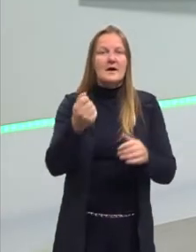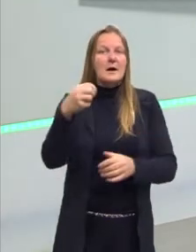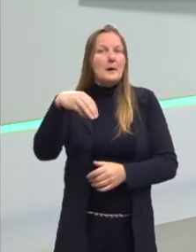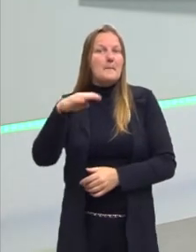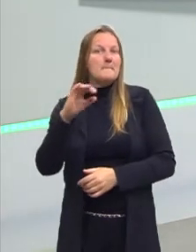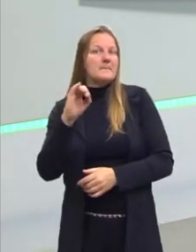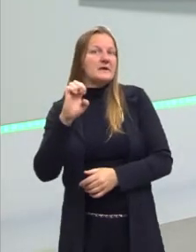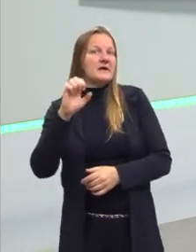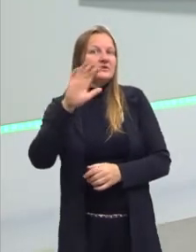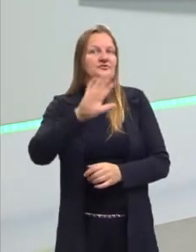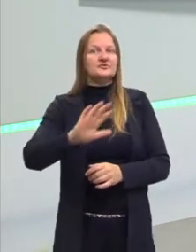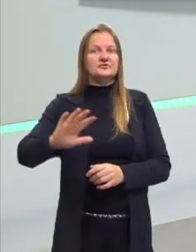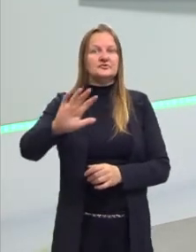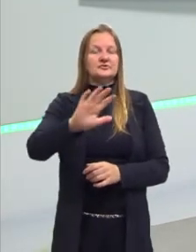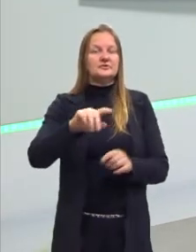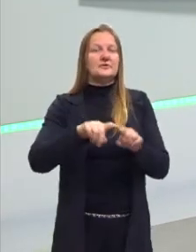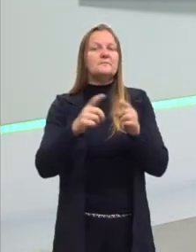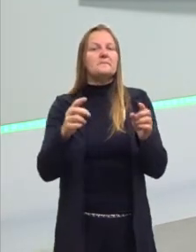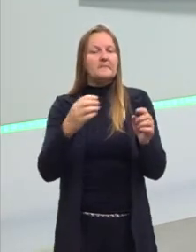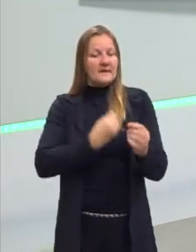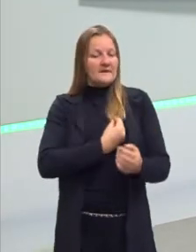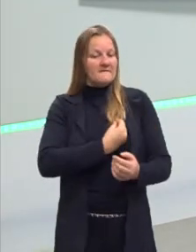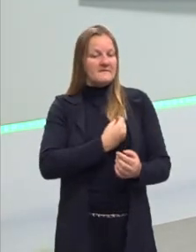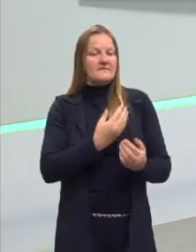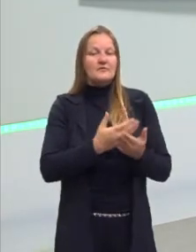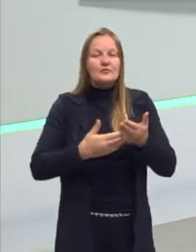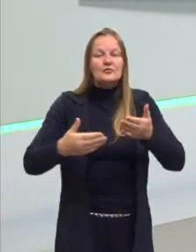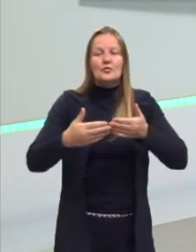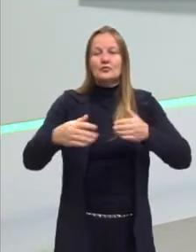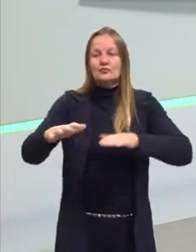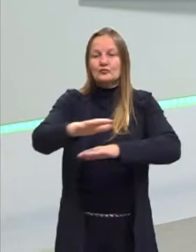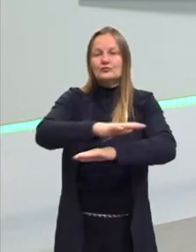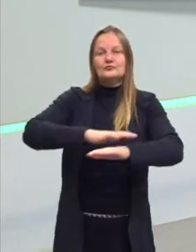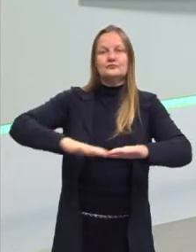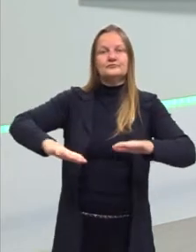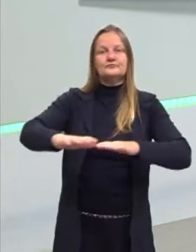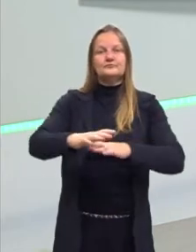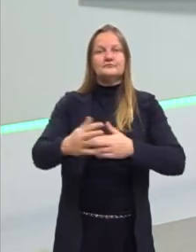relações dos seres vivos entre eles e também com o meio ambiente, certo?